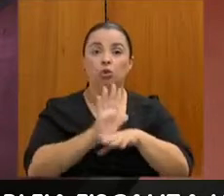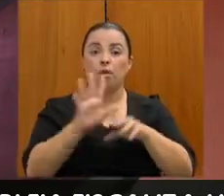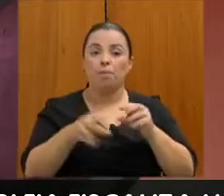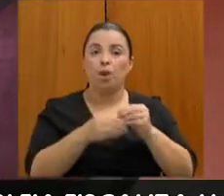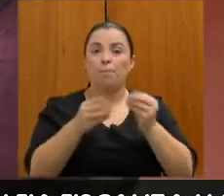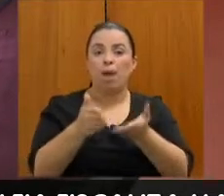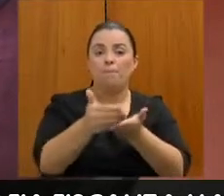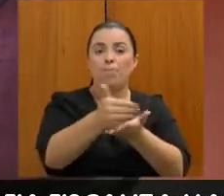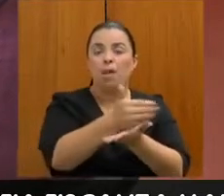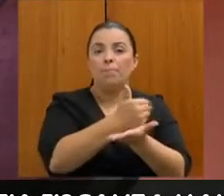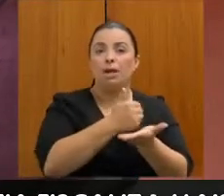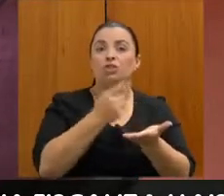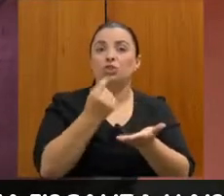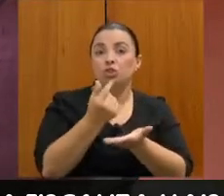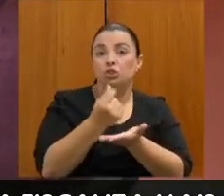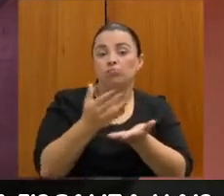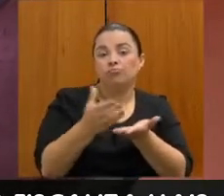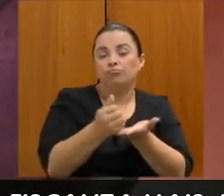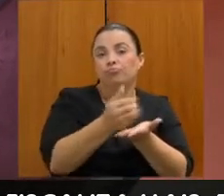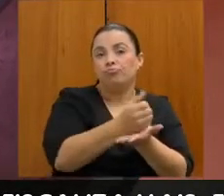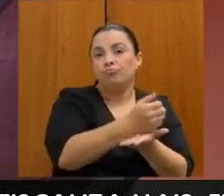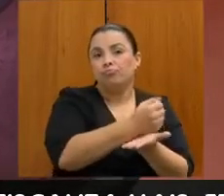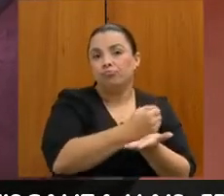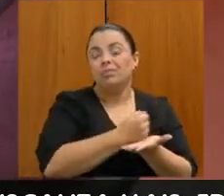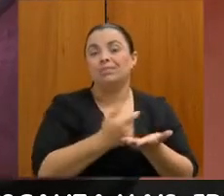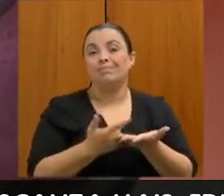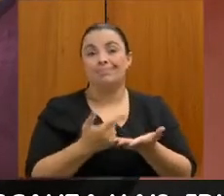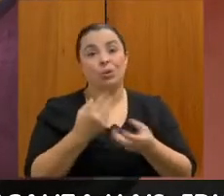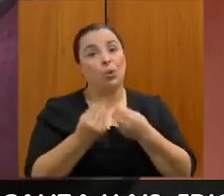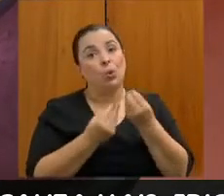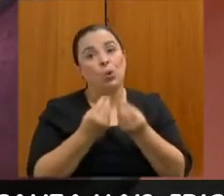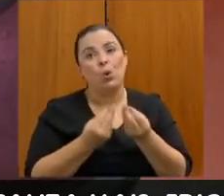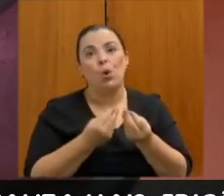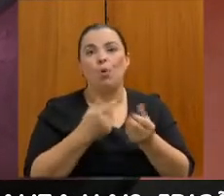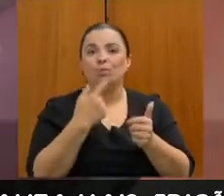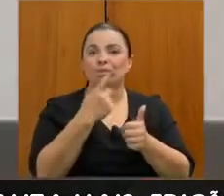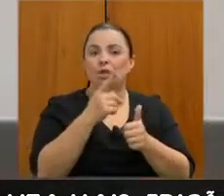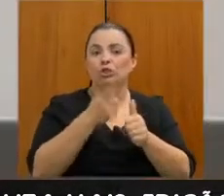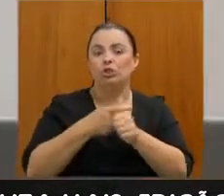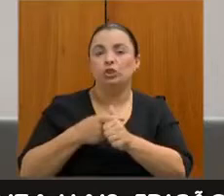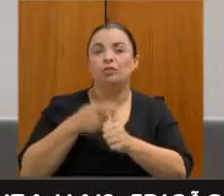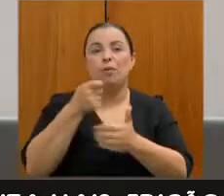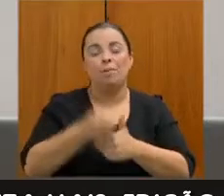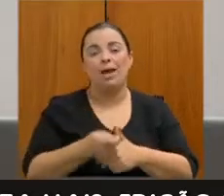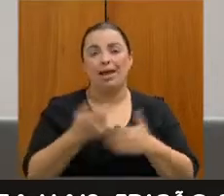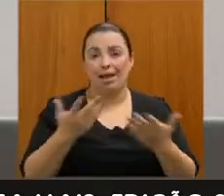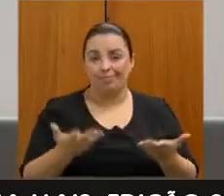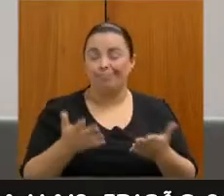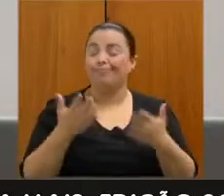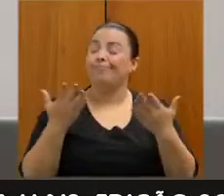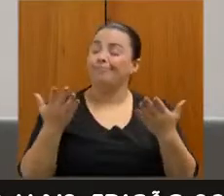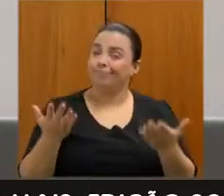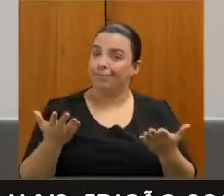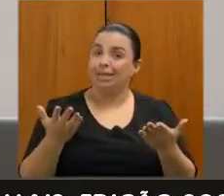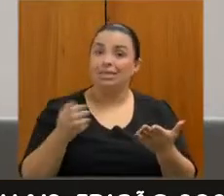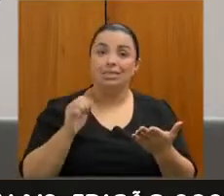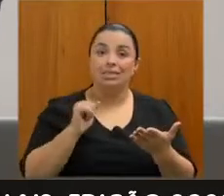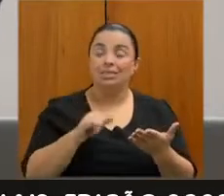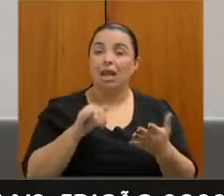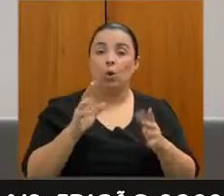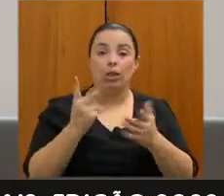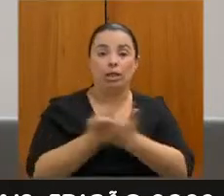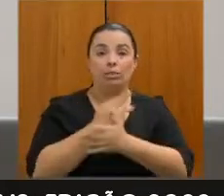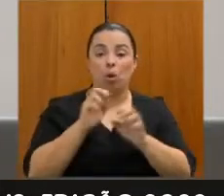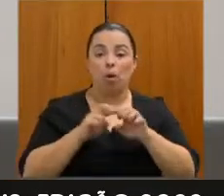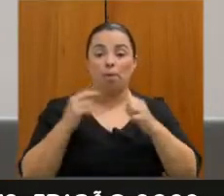com todos os débitos que têm que ser honrados, então nossas APAES nesses dois anos e poucos meses de pandemia